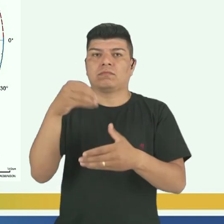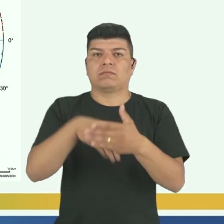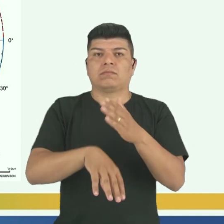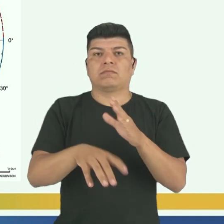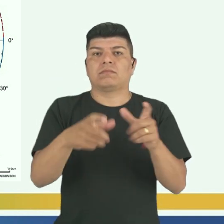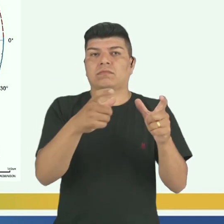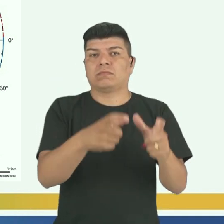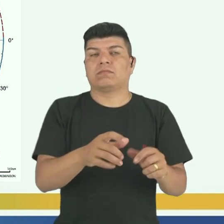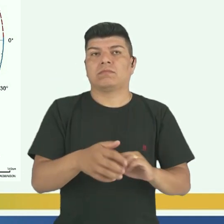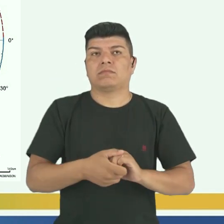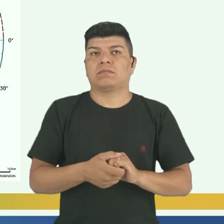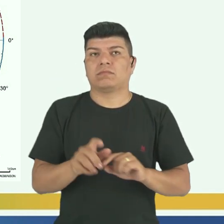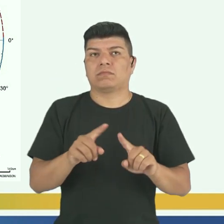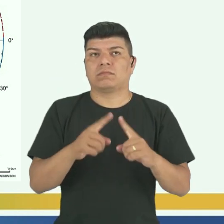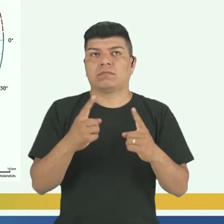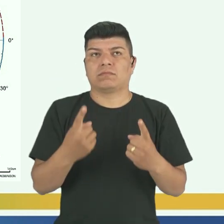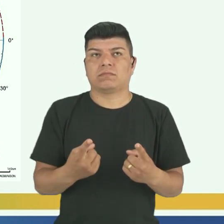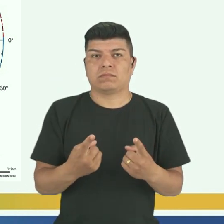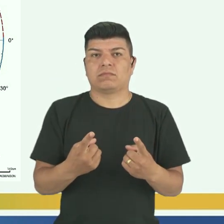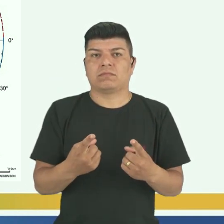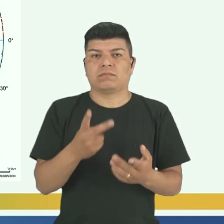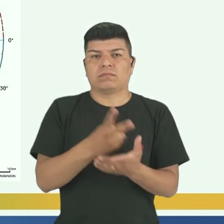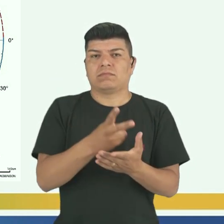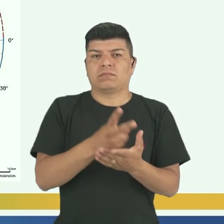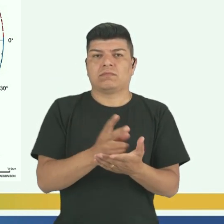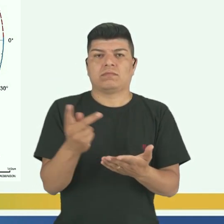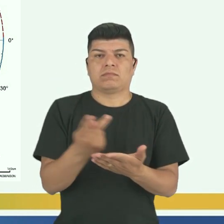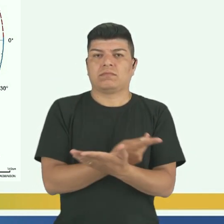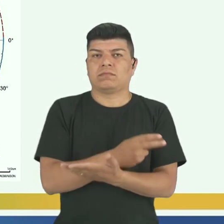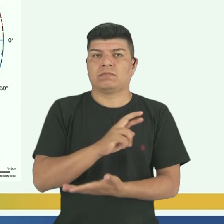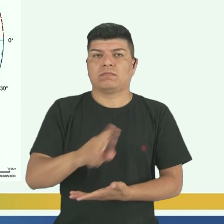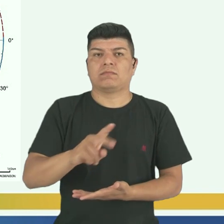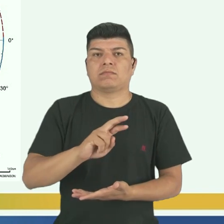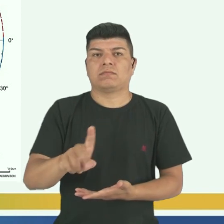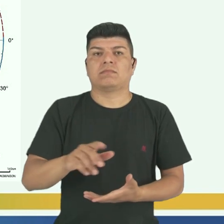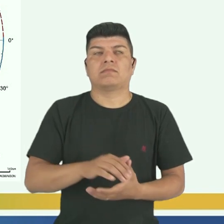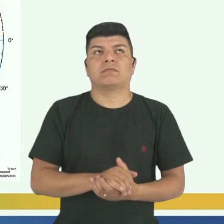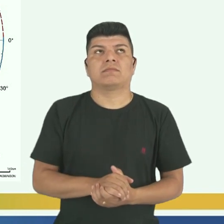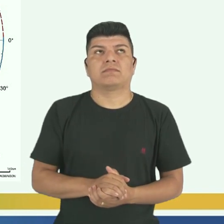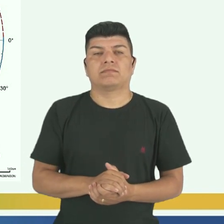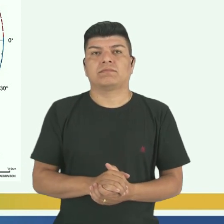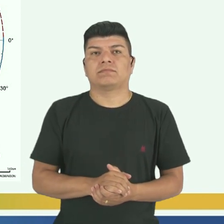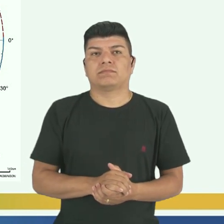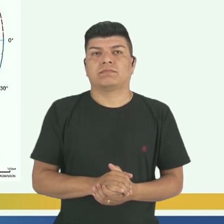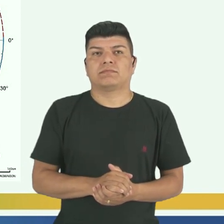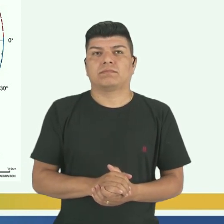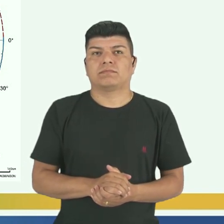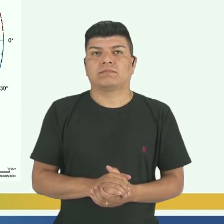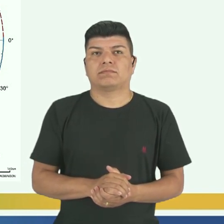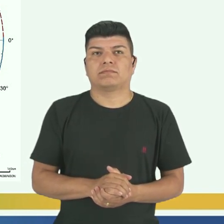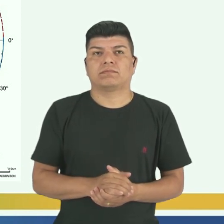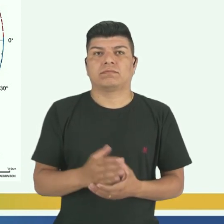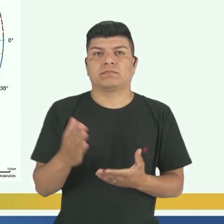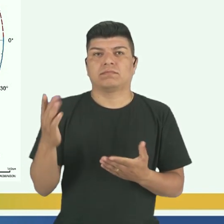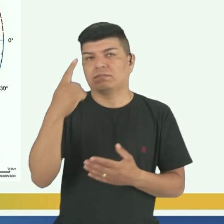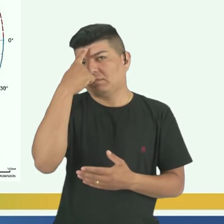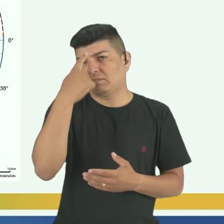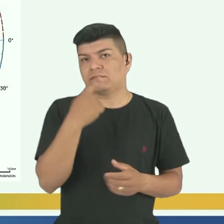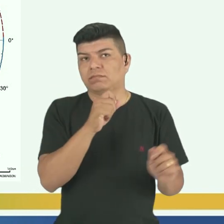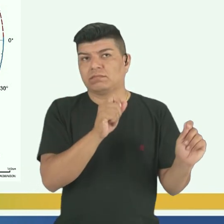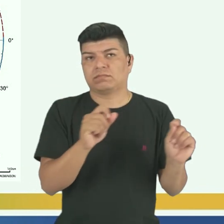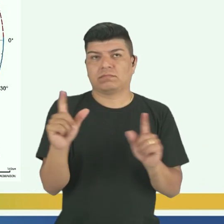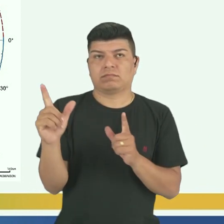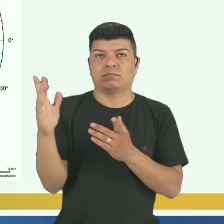próprio território. Mas, isso não é sempre que acontece, tá bom? Vamos para o próximo para você ver.